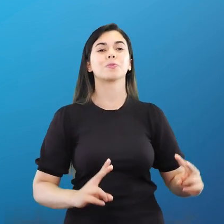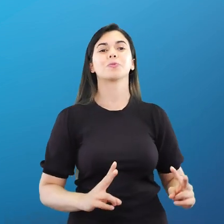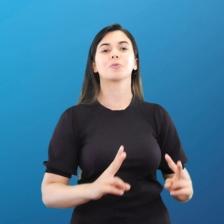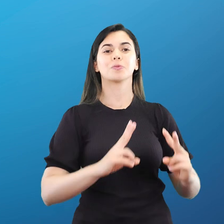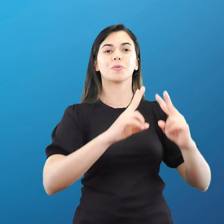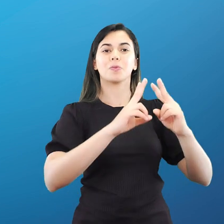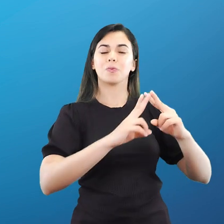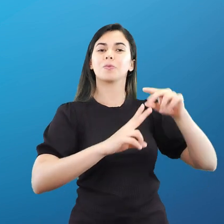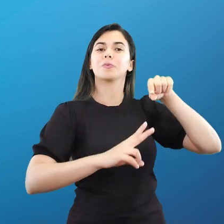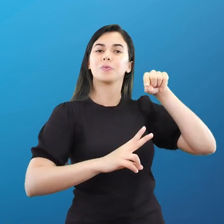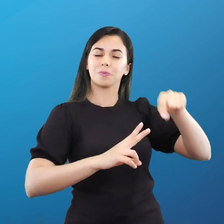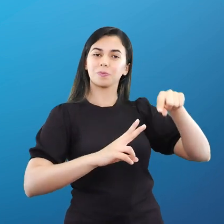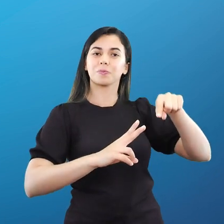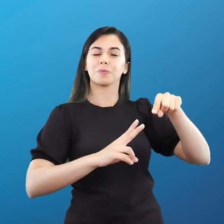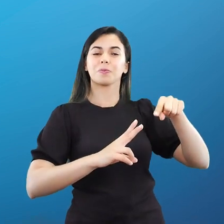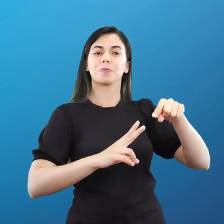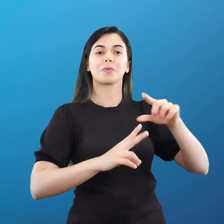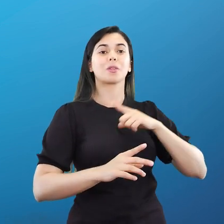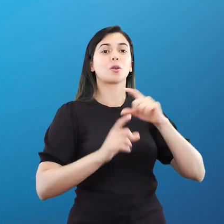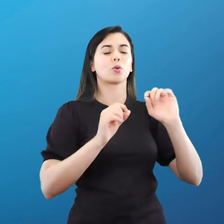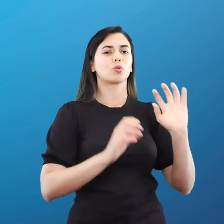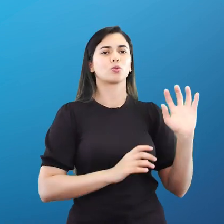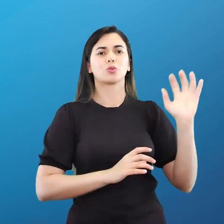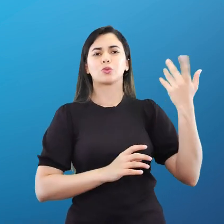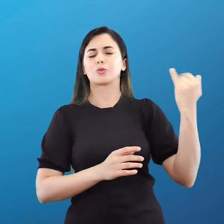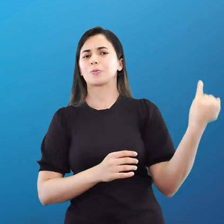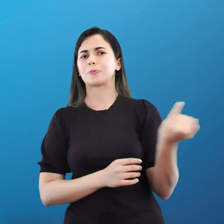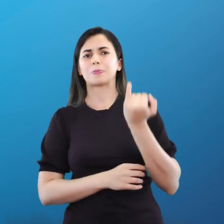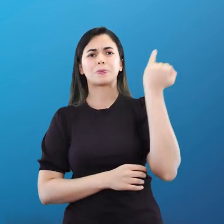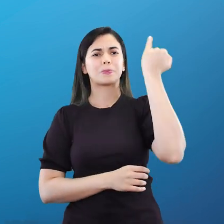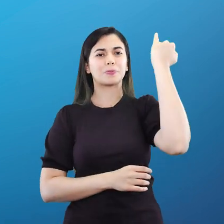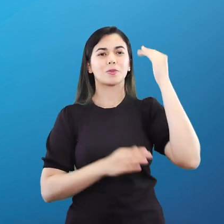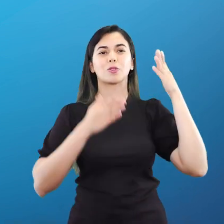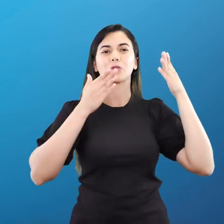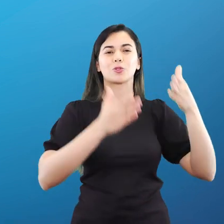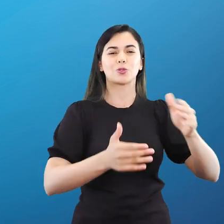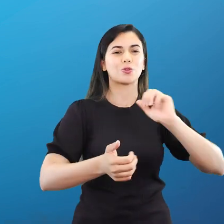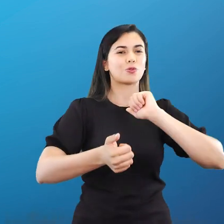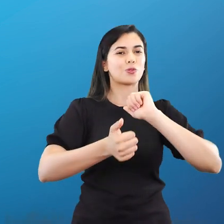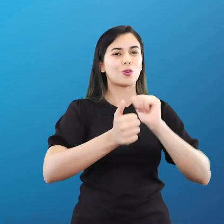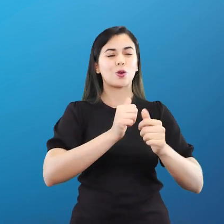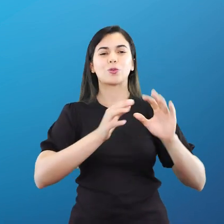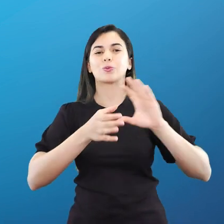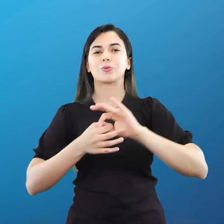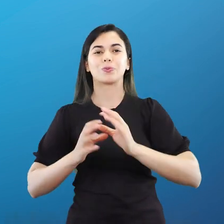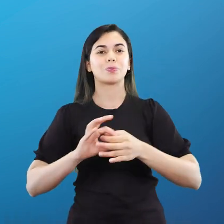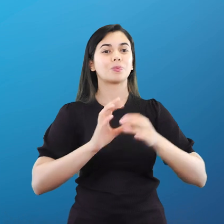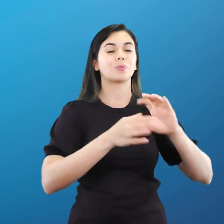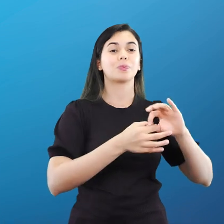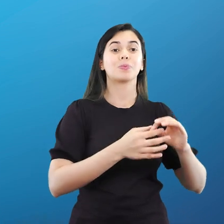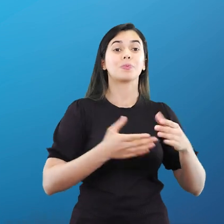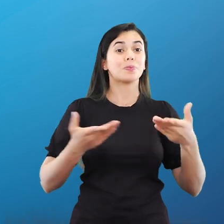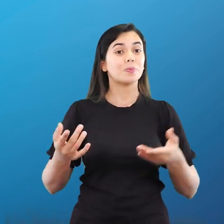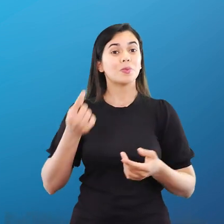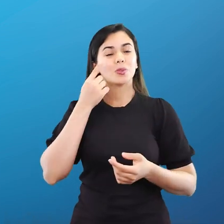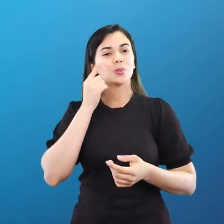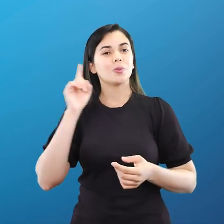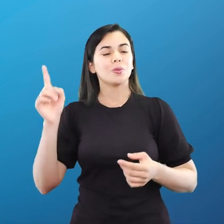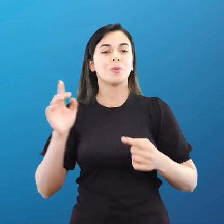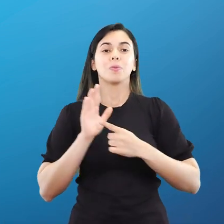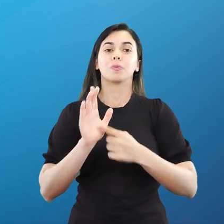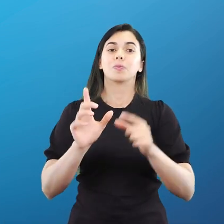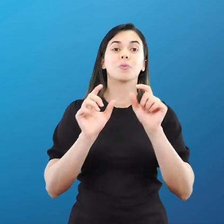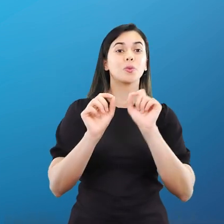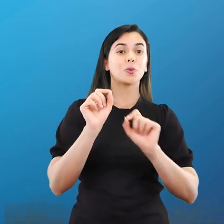eventos importantes relacionados ao maior evento do esporte. Então, essa imagem aqui que vocês estão vendo mostra, né, algumas